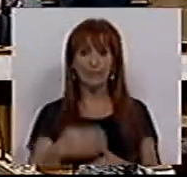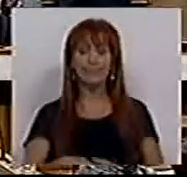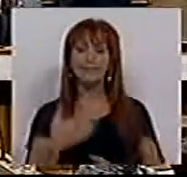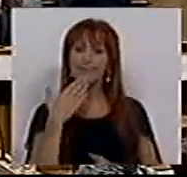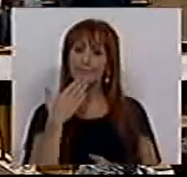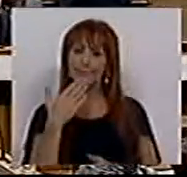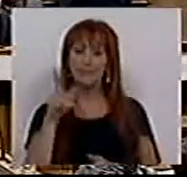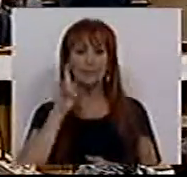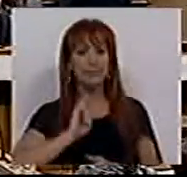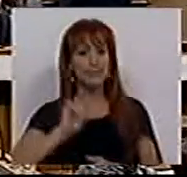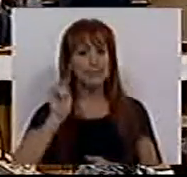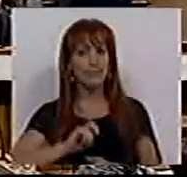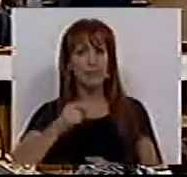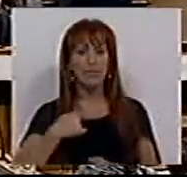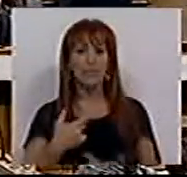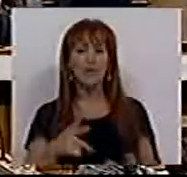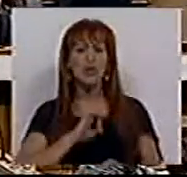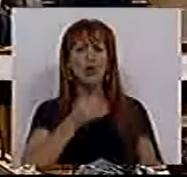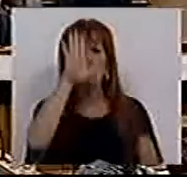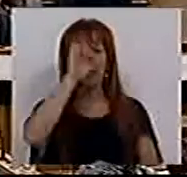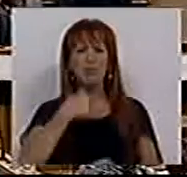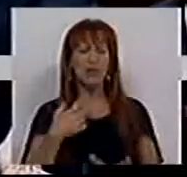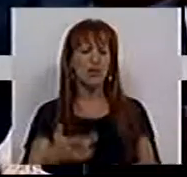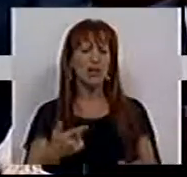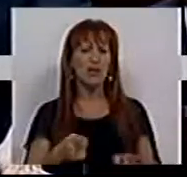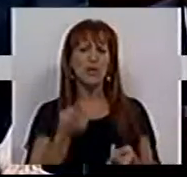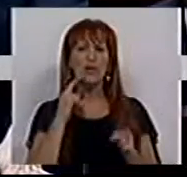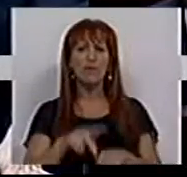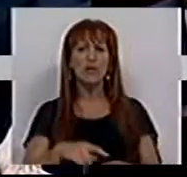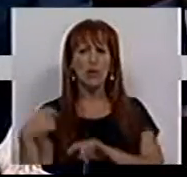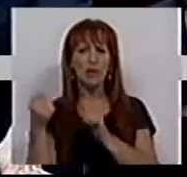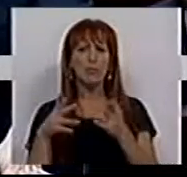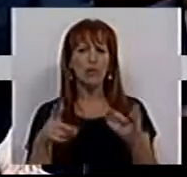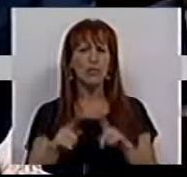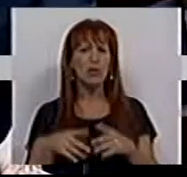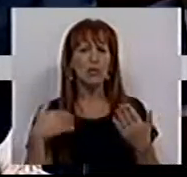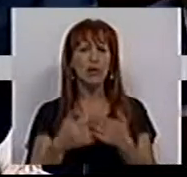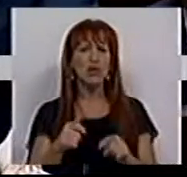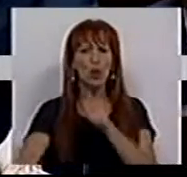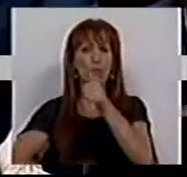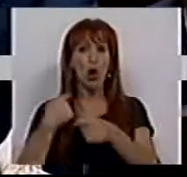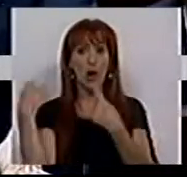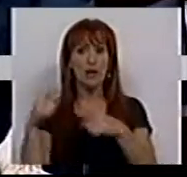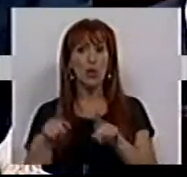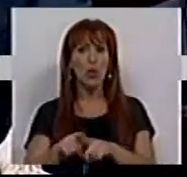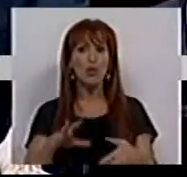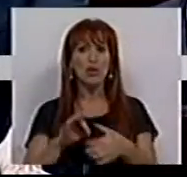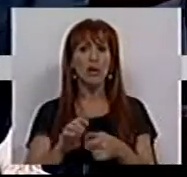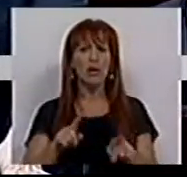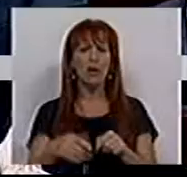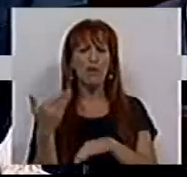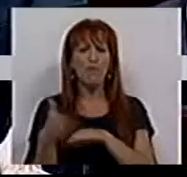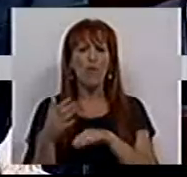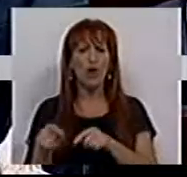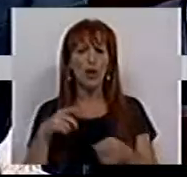Muito obrigada, Sra. Presidente. Sra. Primeiro-Ministro, não deixemos Sofia de fora deste debate. Não deixemos o melhor que temos, os poetas que temos de